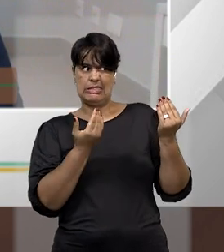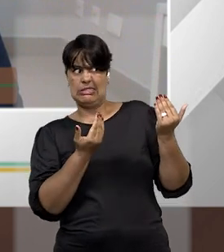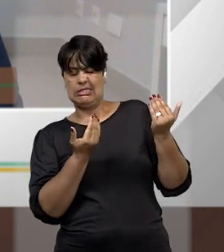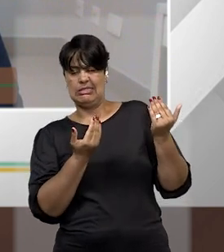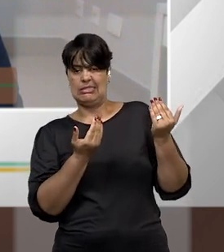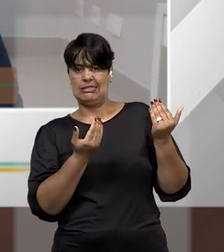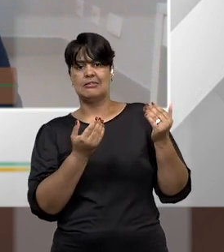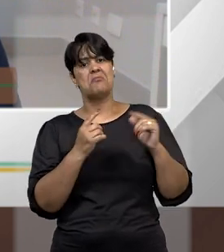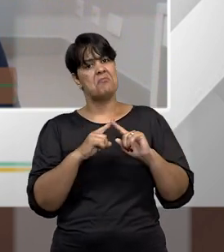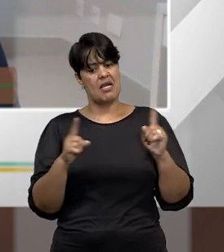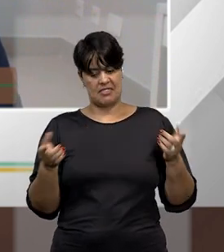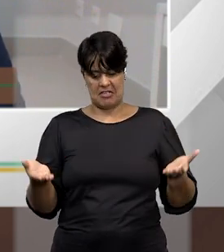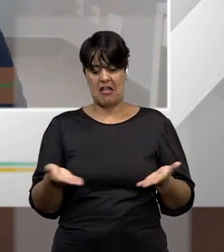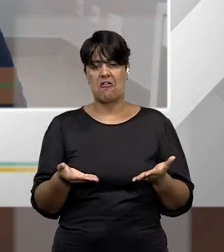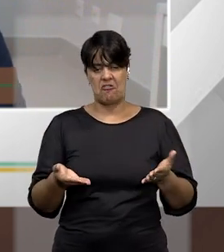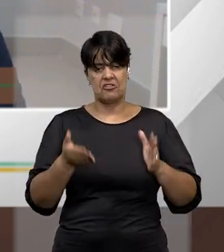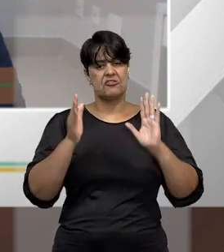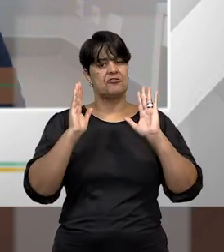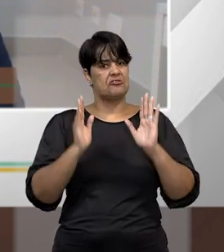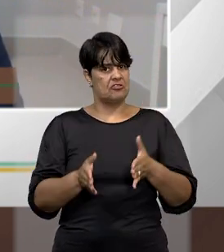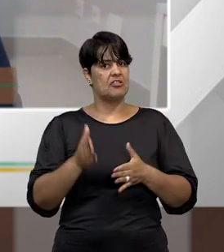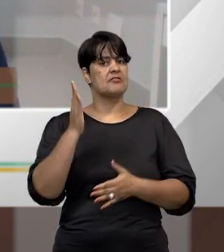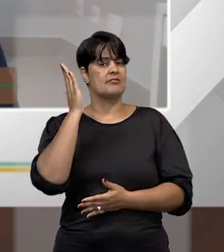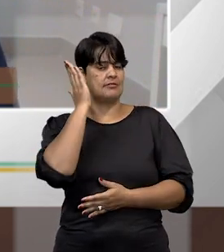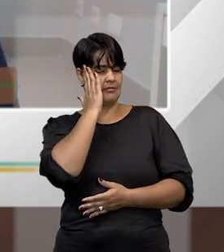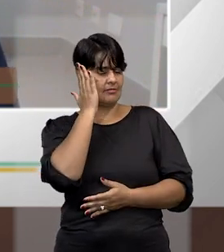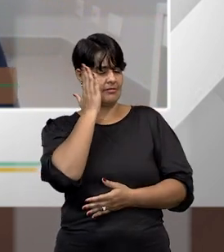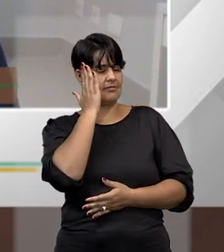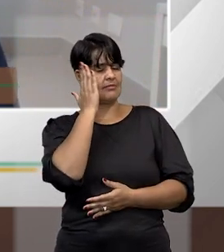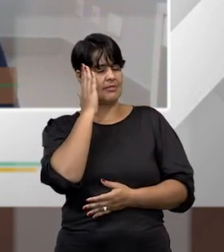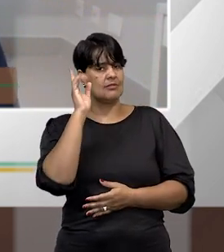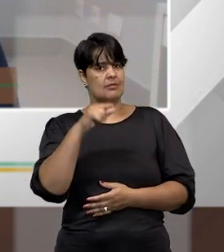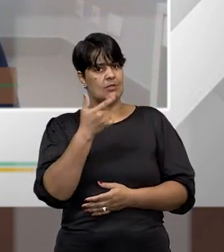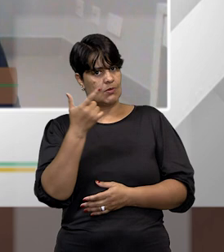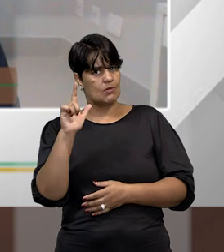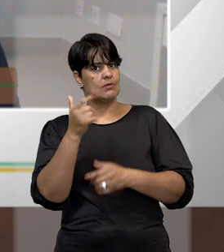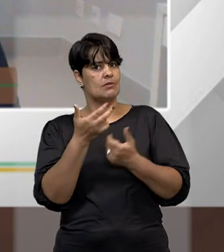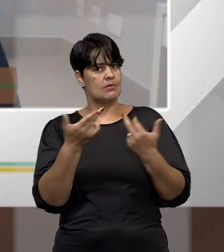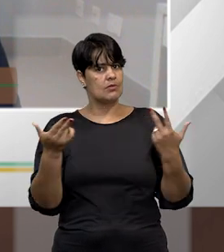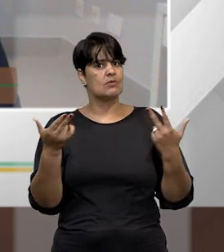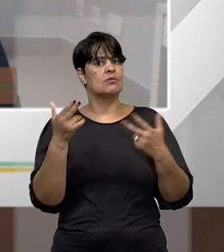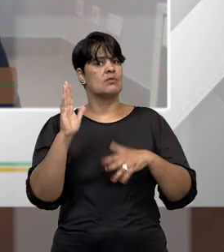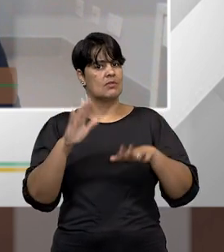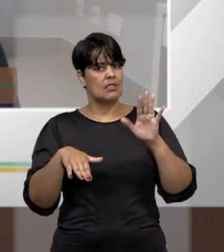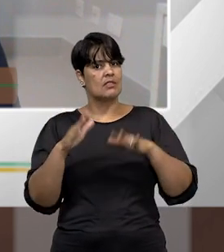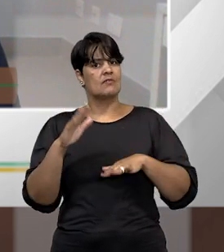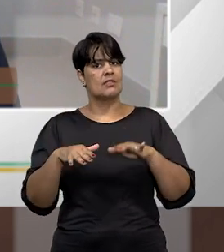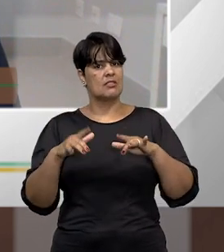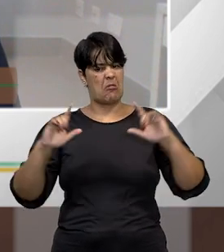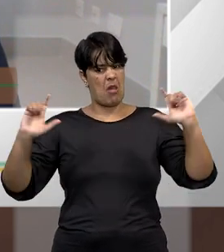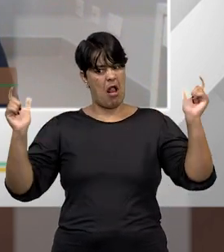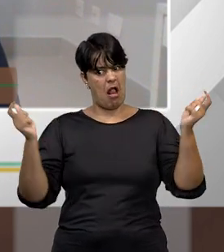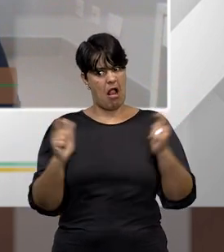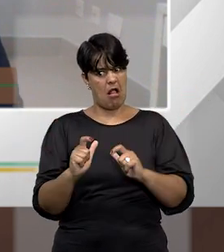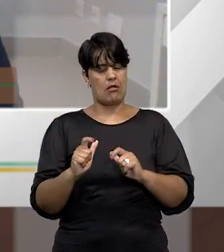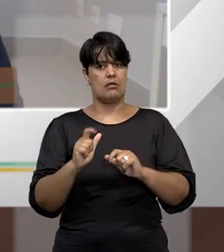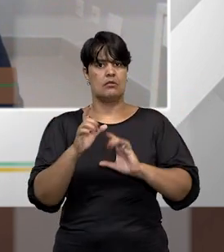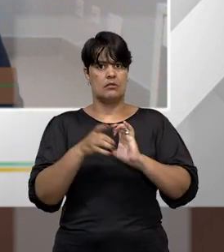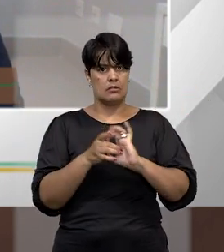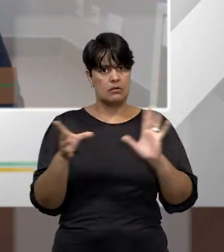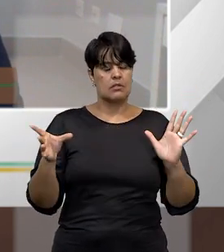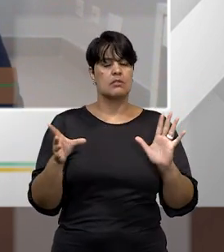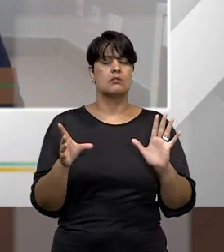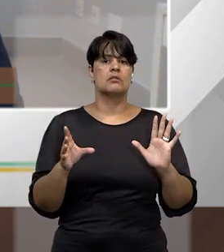são outras as práticas que levam, muitas vezes, a deterioração da democracia, que não mais a atuação violenta,